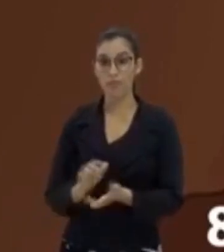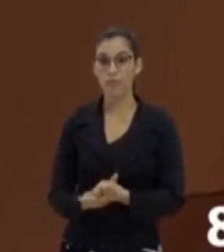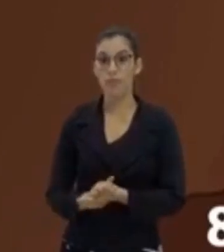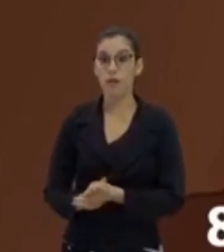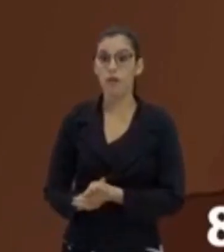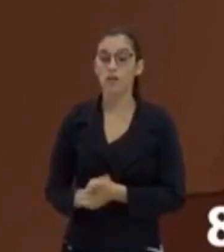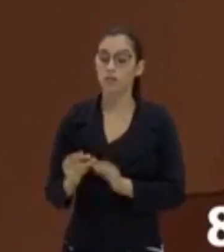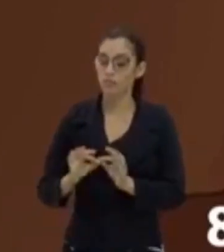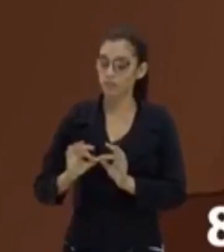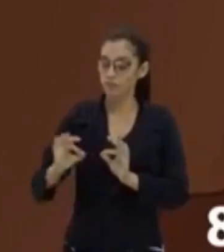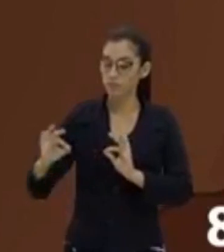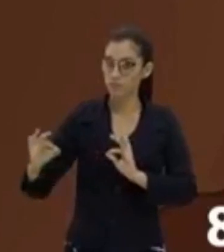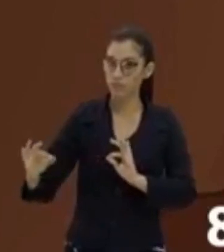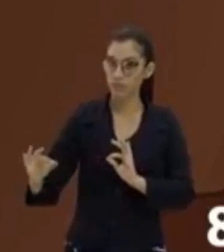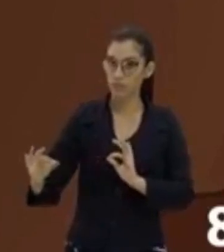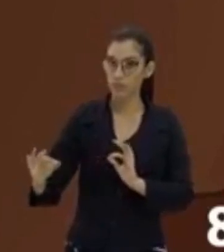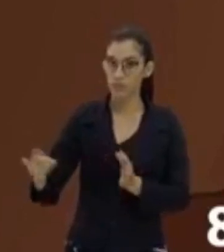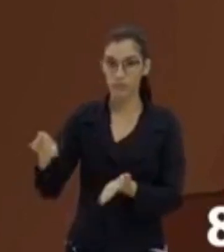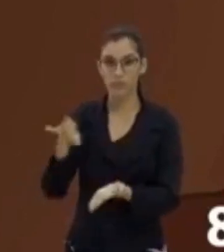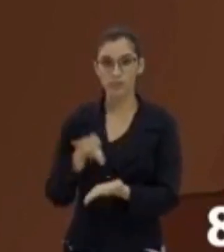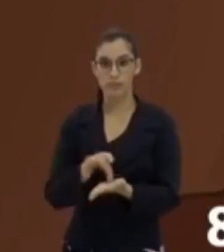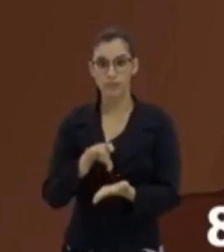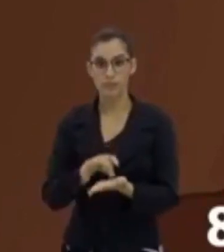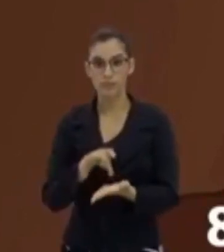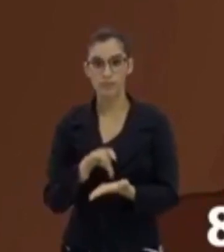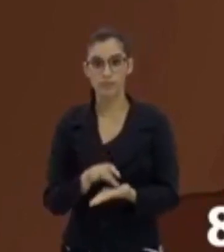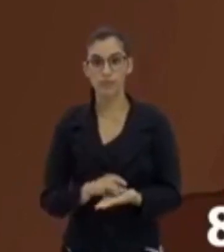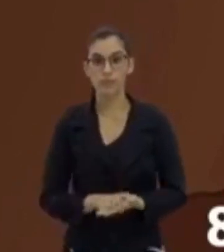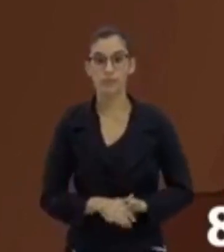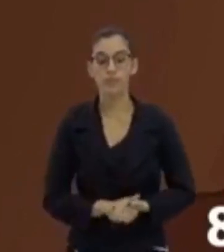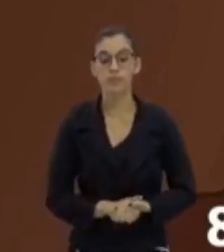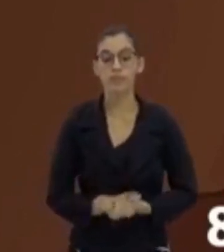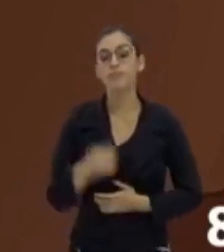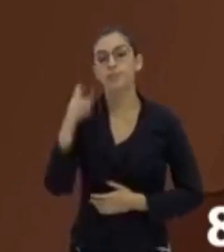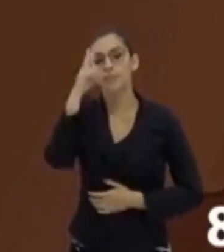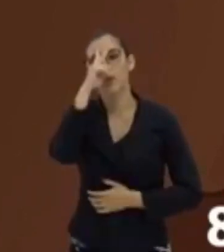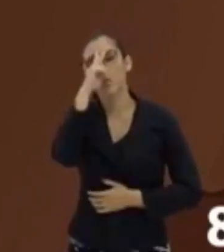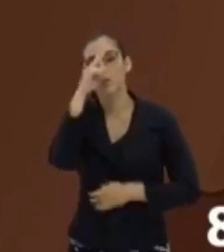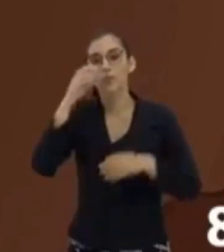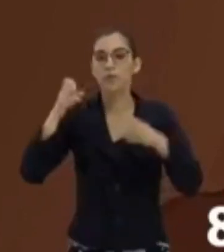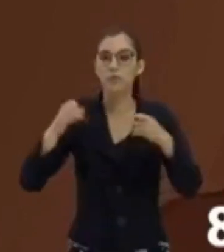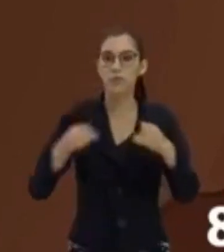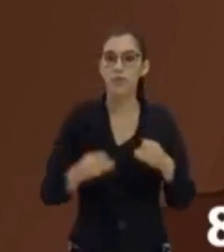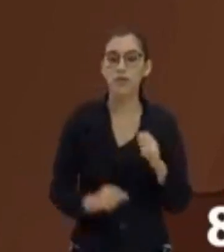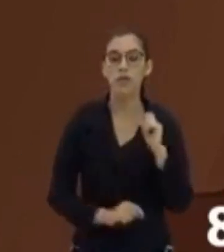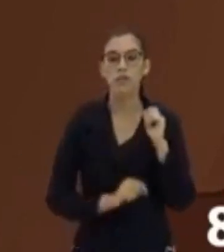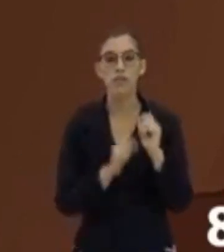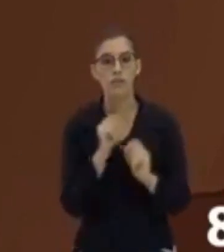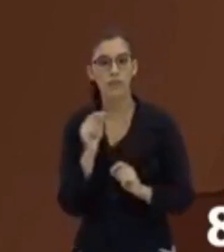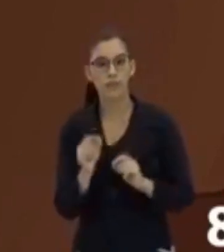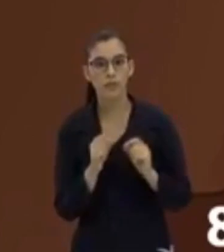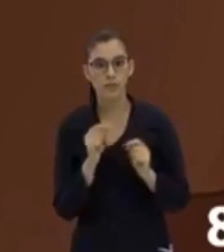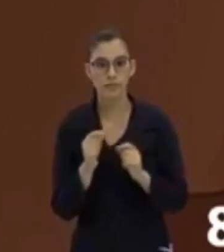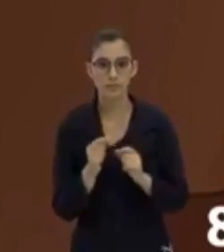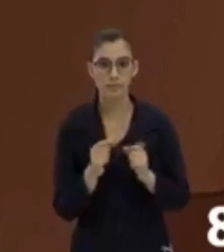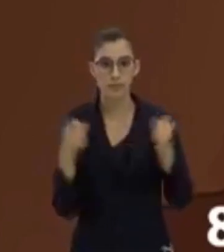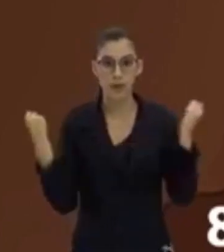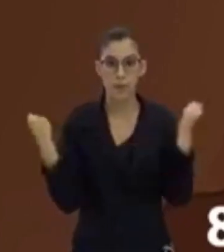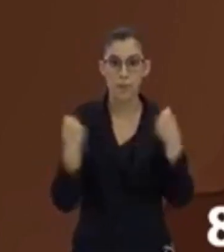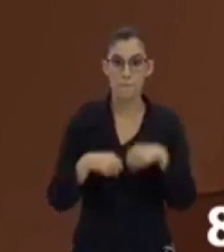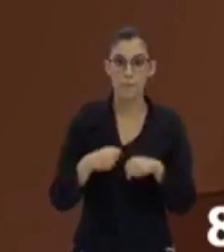real. Lembra que eu te disse a escala é o quê? Uma proporção entre o